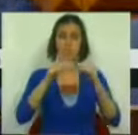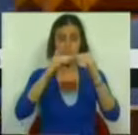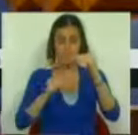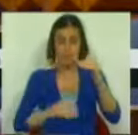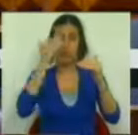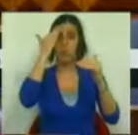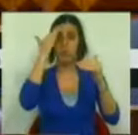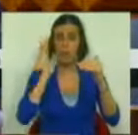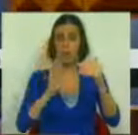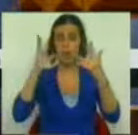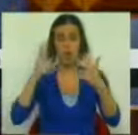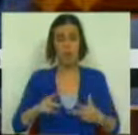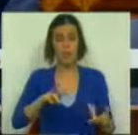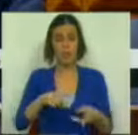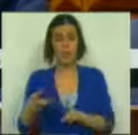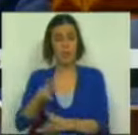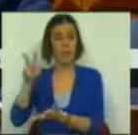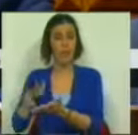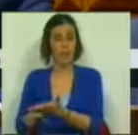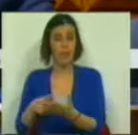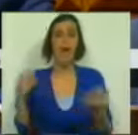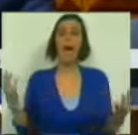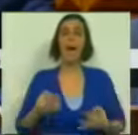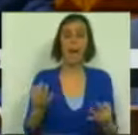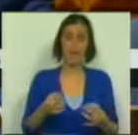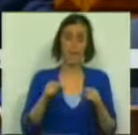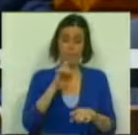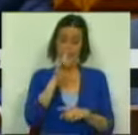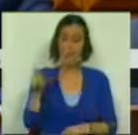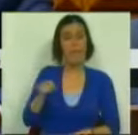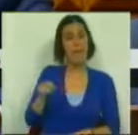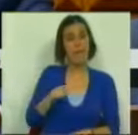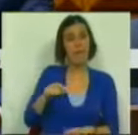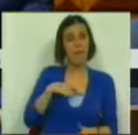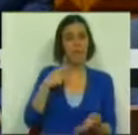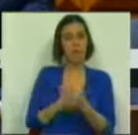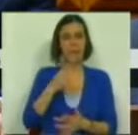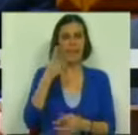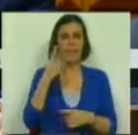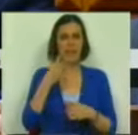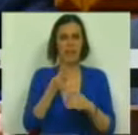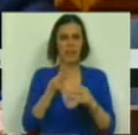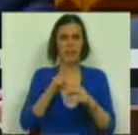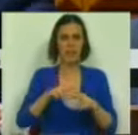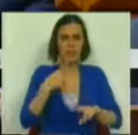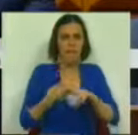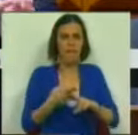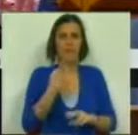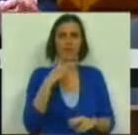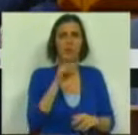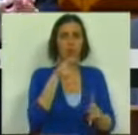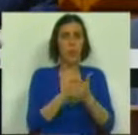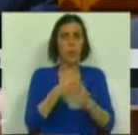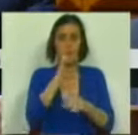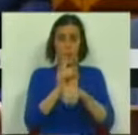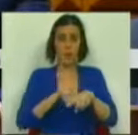abaixo do previsto, no orçamento retificativo, apesar de, nesses meses, pagarmos o triplo de juros que pagámos